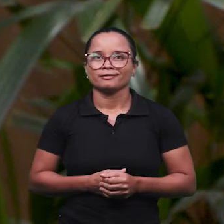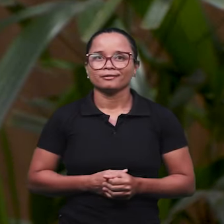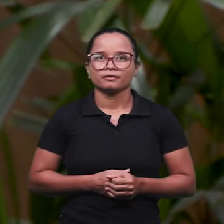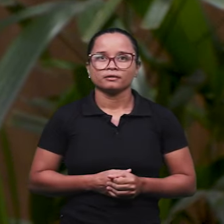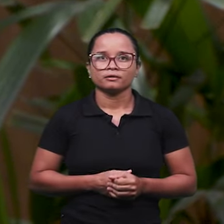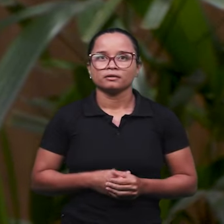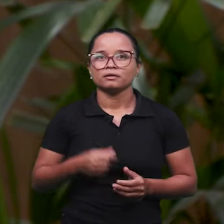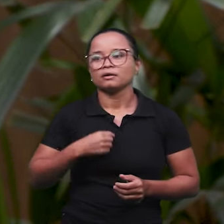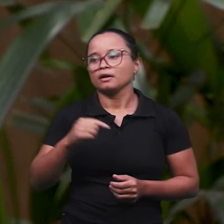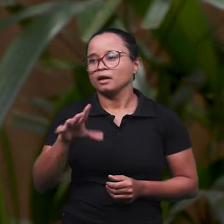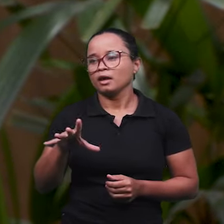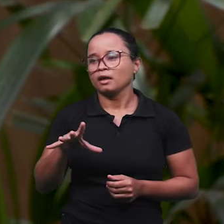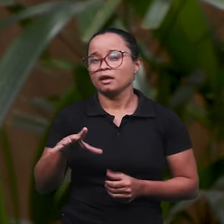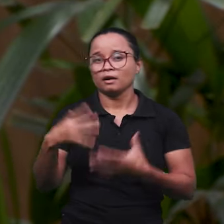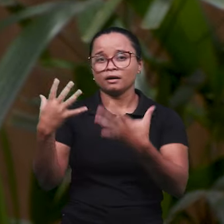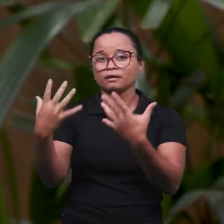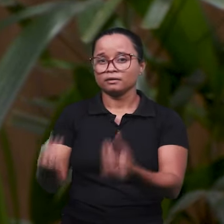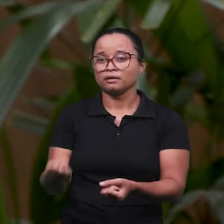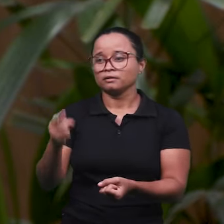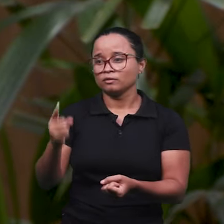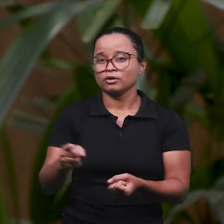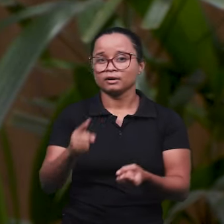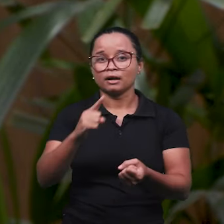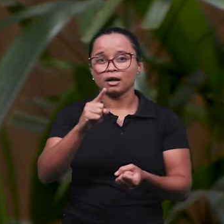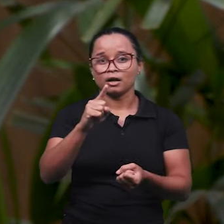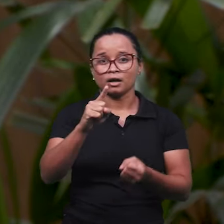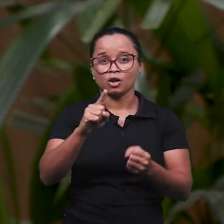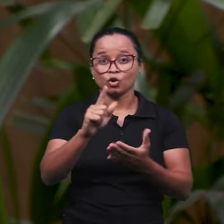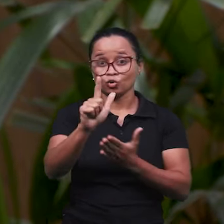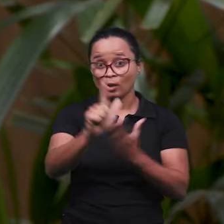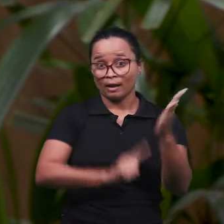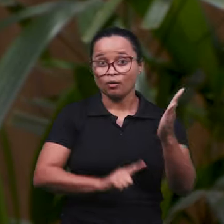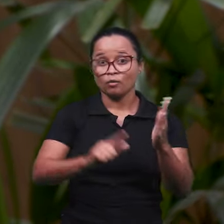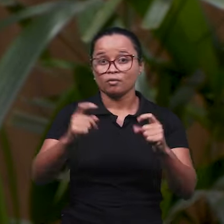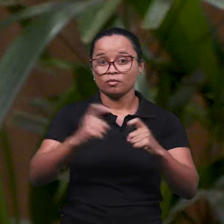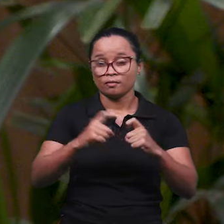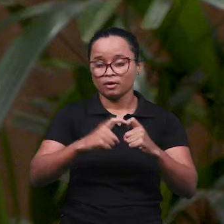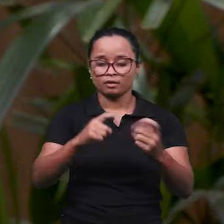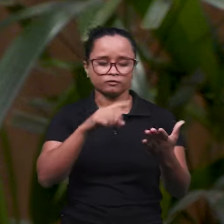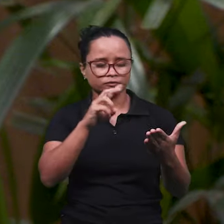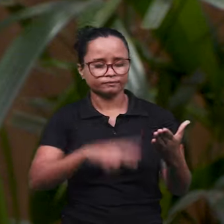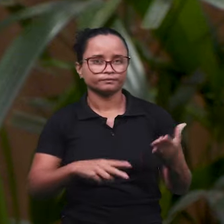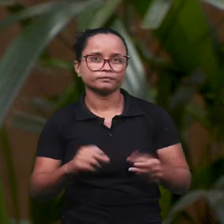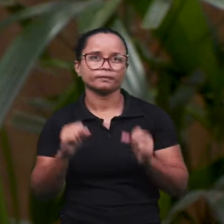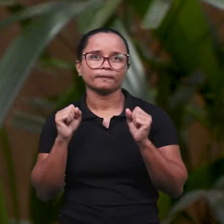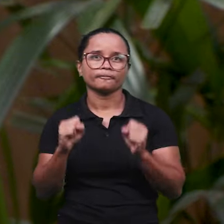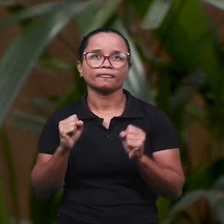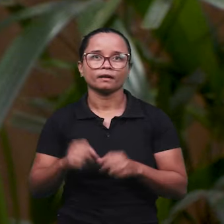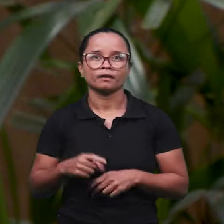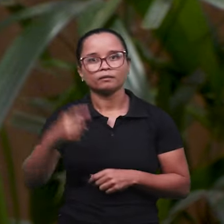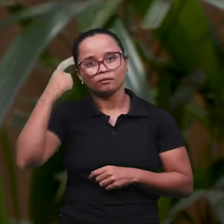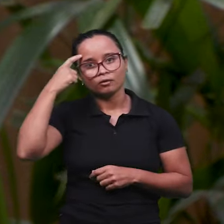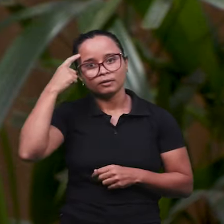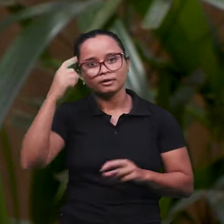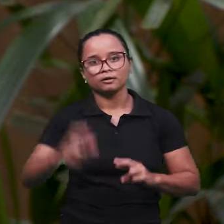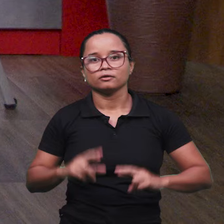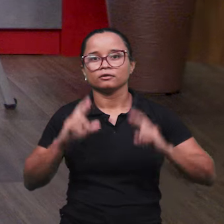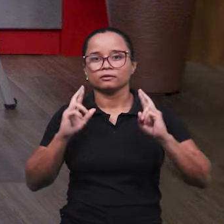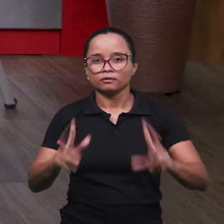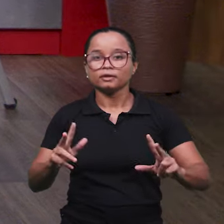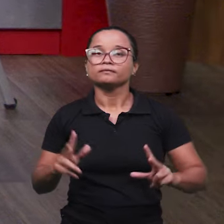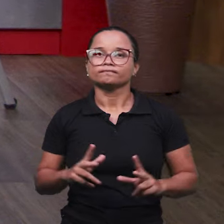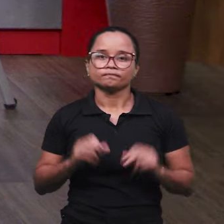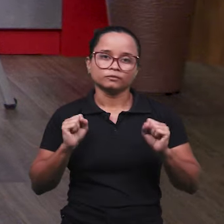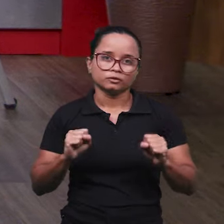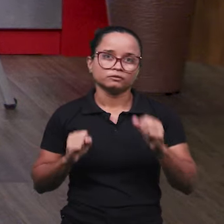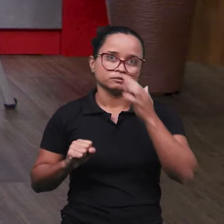acata o que o perito coloca no laudo, e o juiz não está distrito ao laudo. Ele pode pensar diferente. Julgar